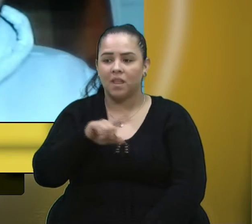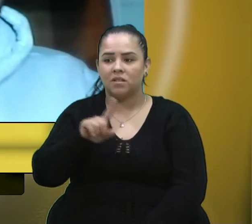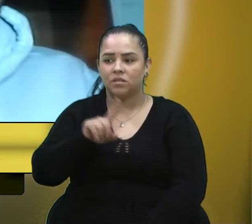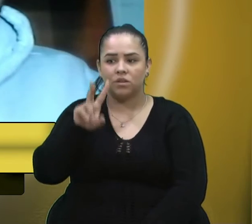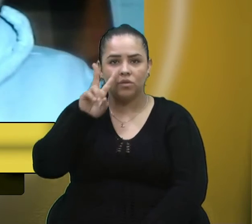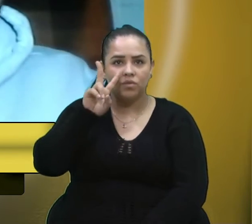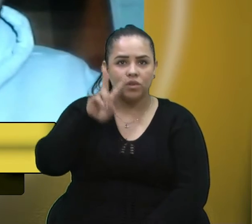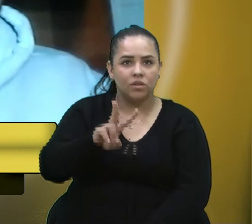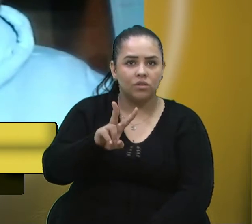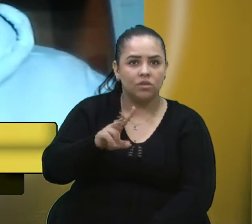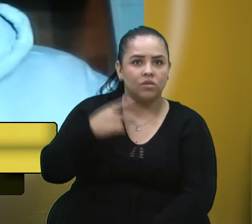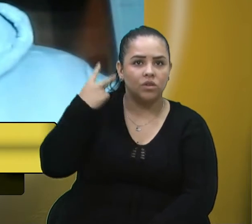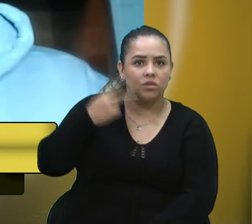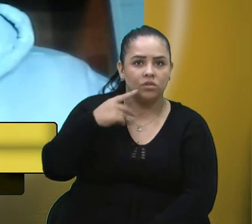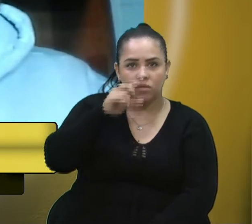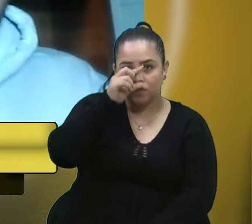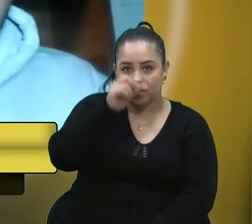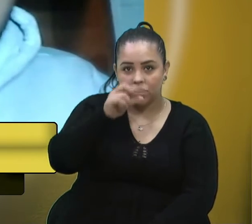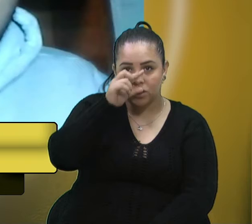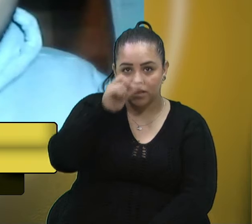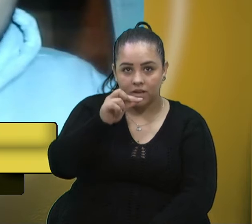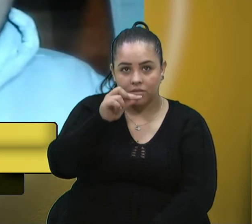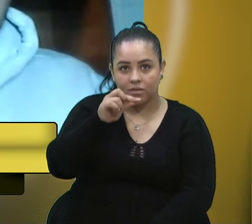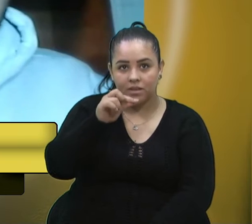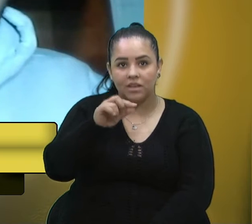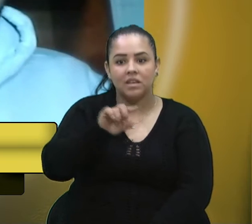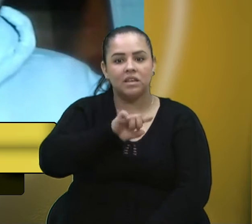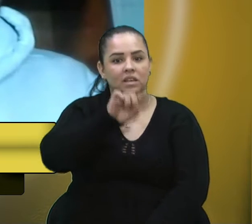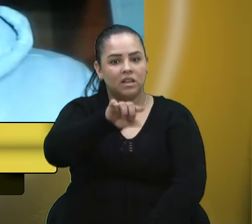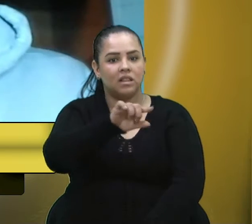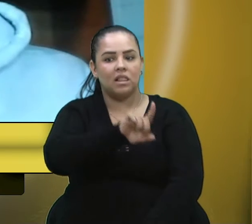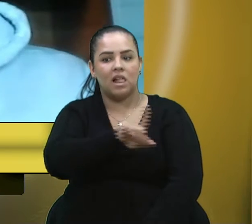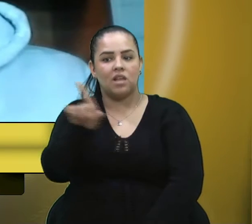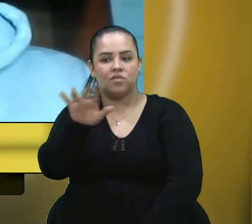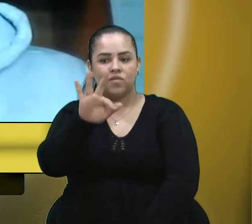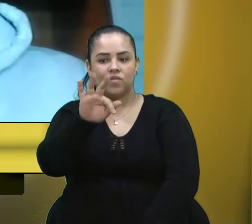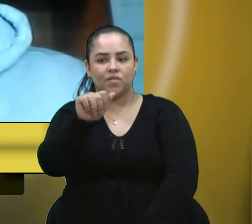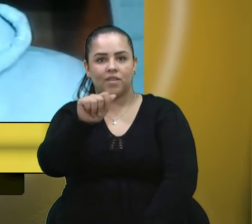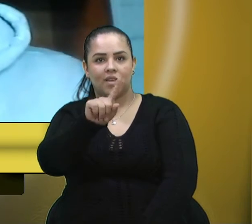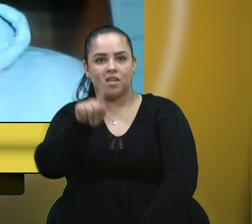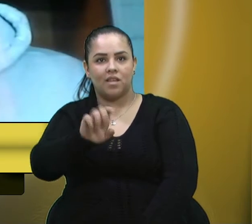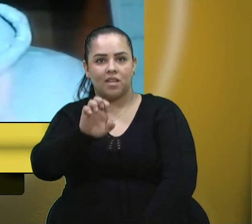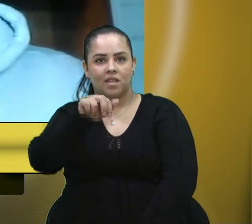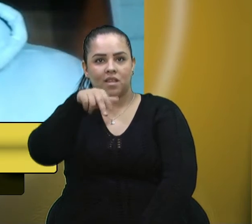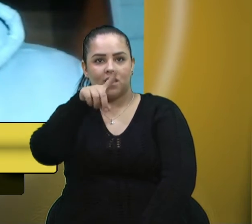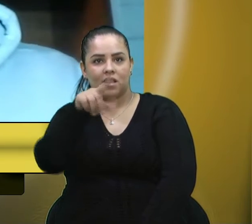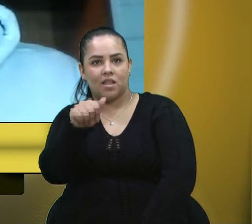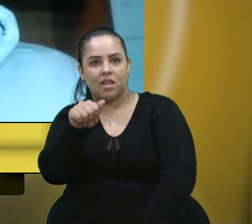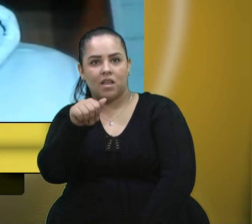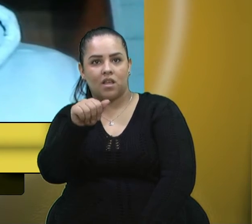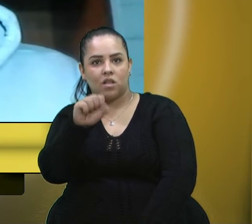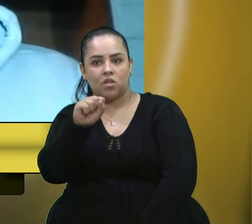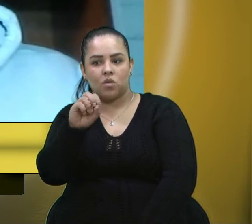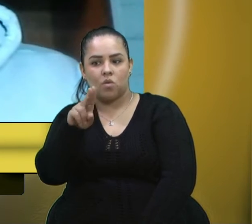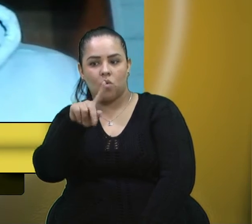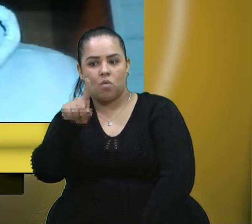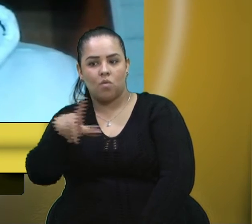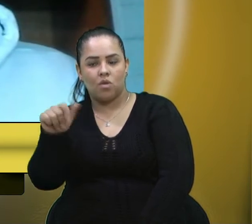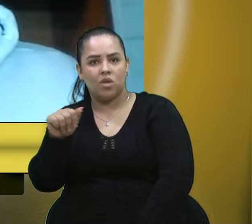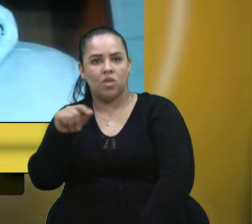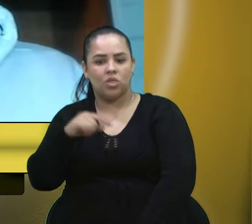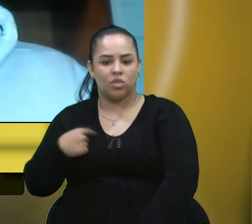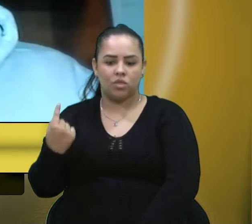vereador Fantinel está aí. E o vereador Fantinel é lá de Fazenda Souza. E o vereador Fantinel, quando a gente passa por Fazenda Souza,